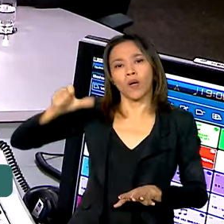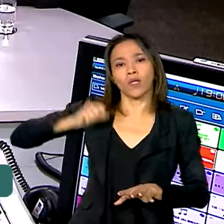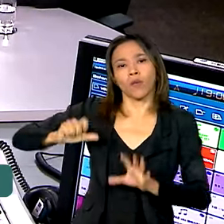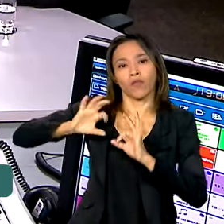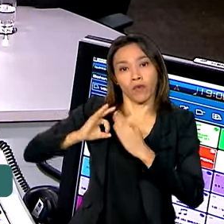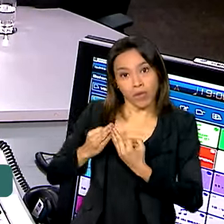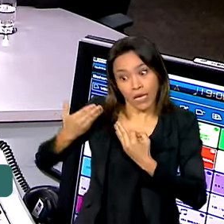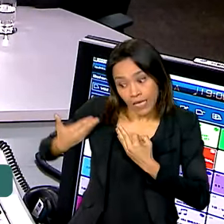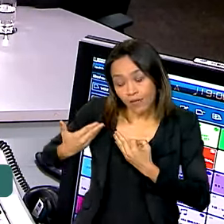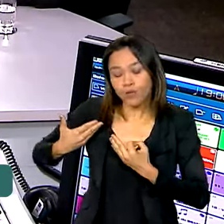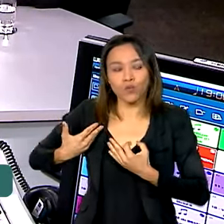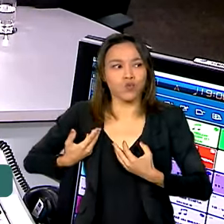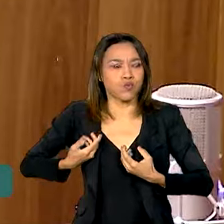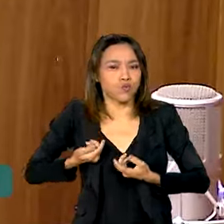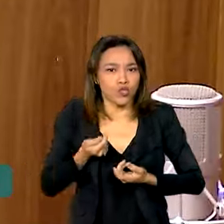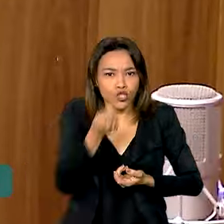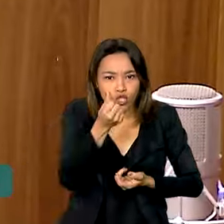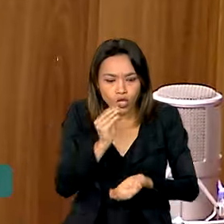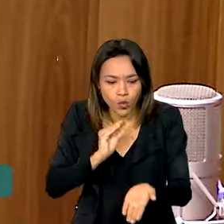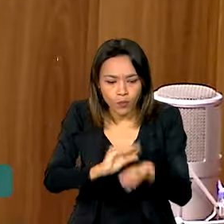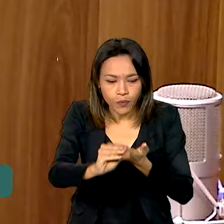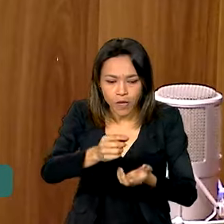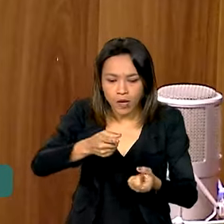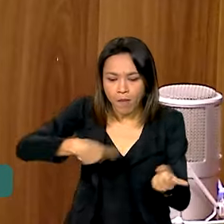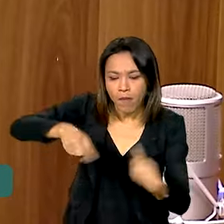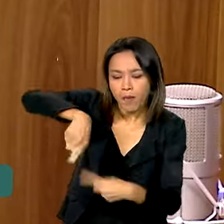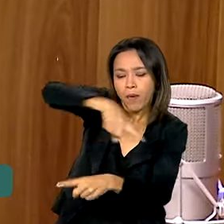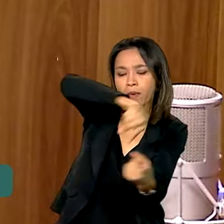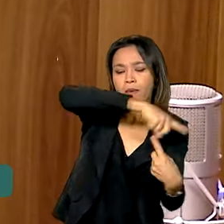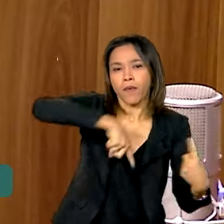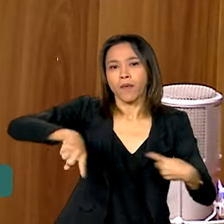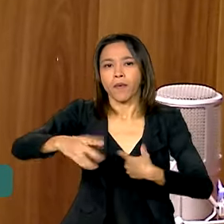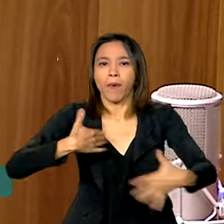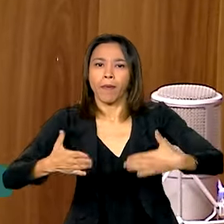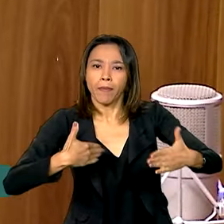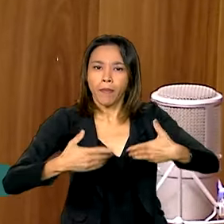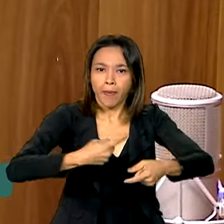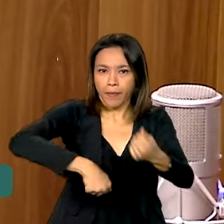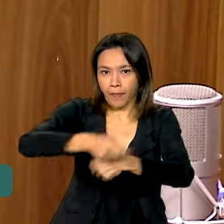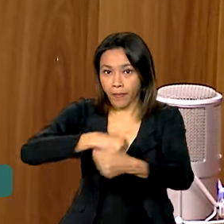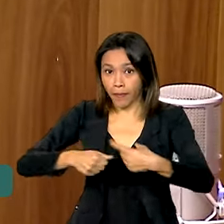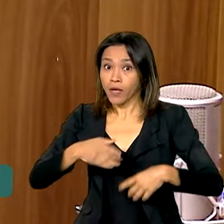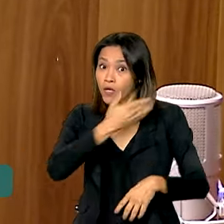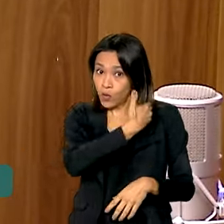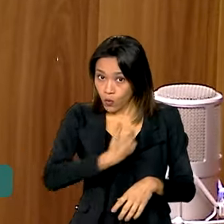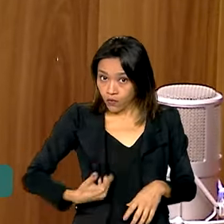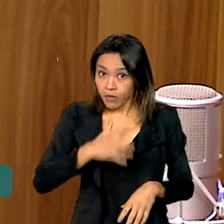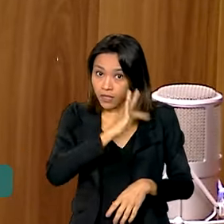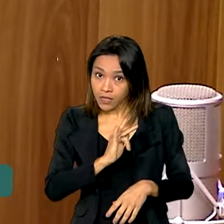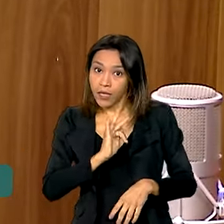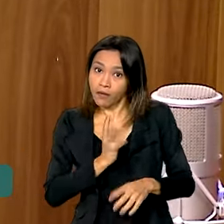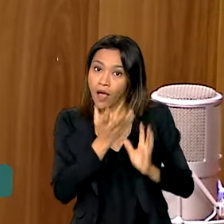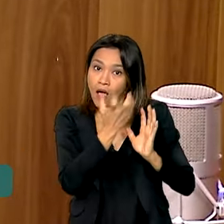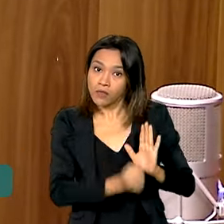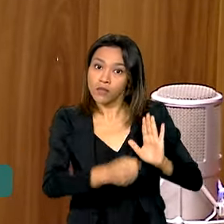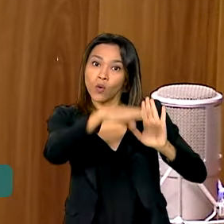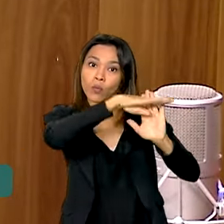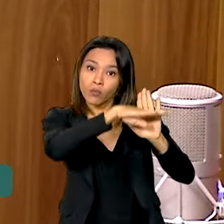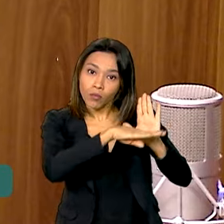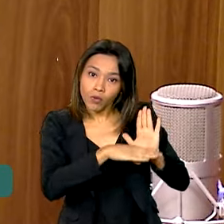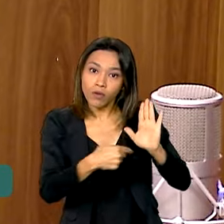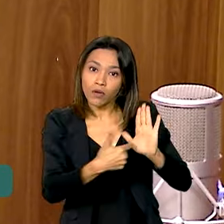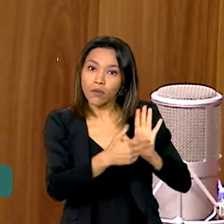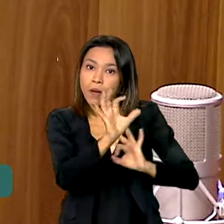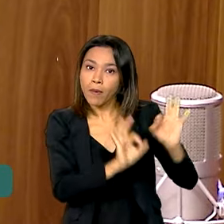um programa que aquece a economia. Então, a gente tem esse casamento. E o governo brasileiro adotou o Plano Brasil Sem Fome. É um plano que